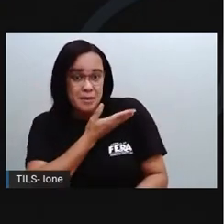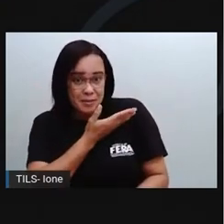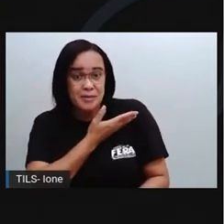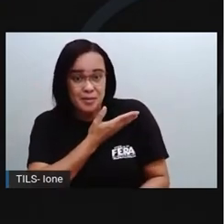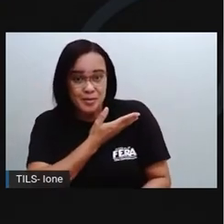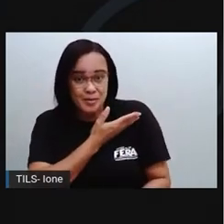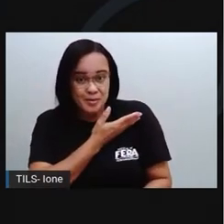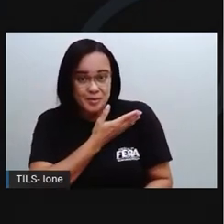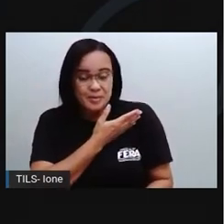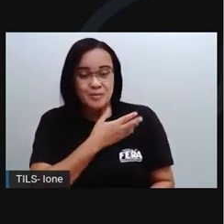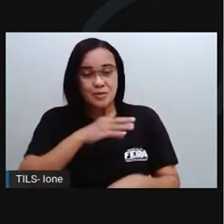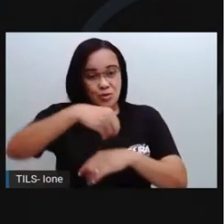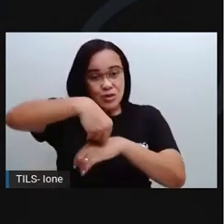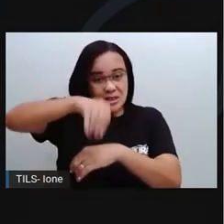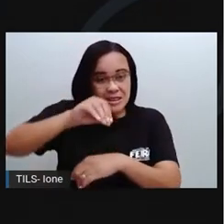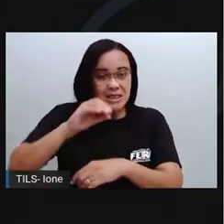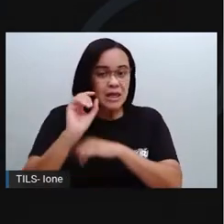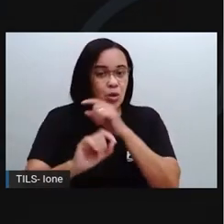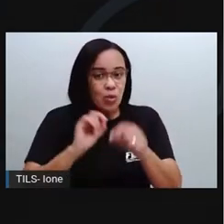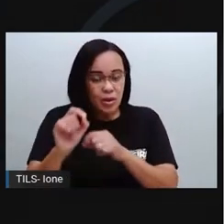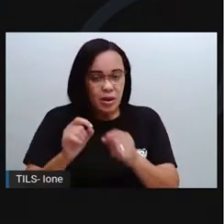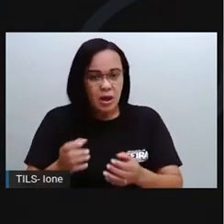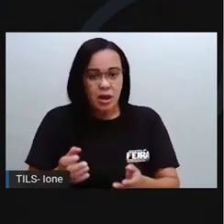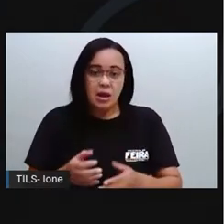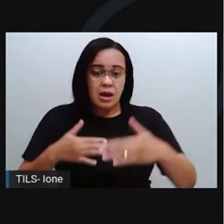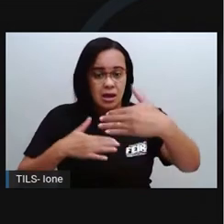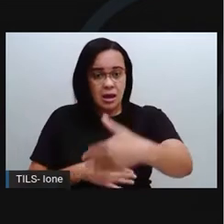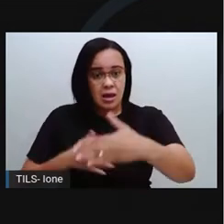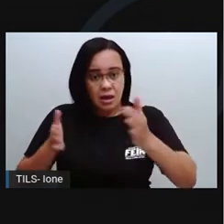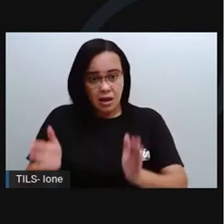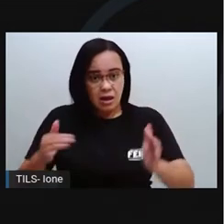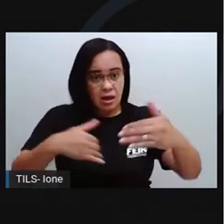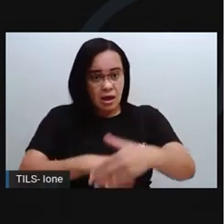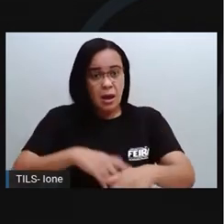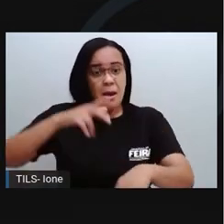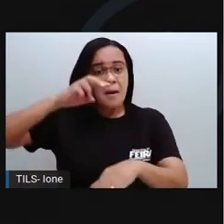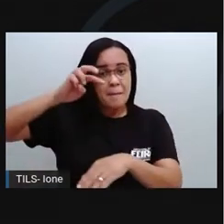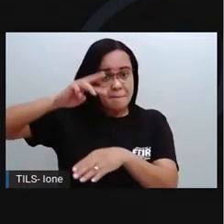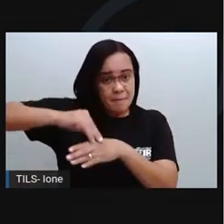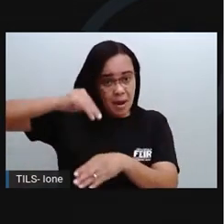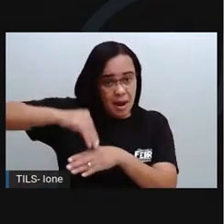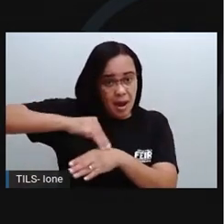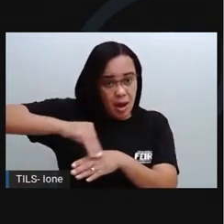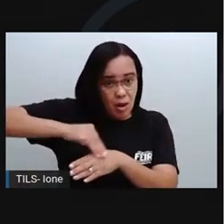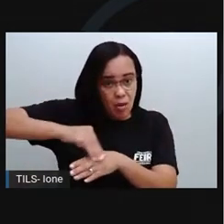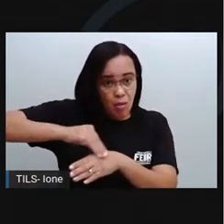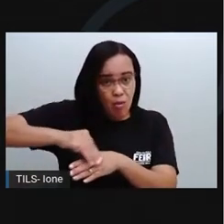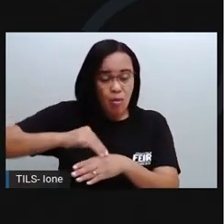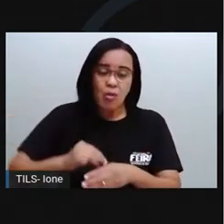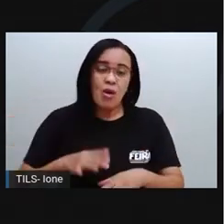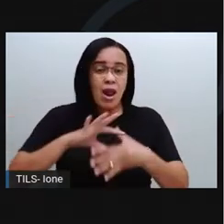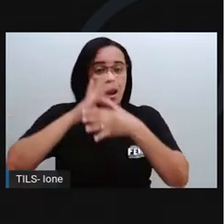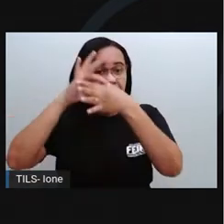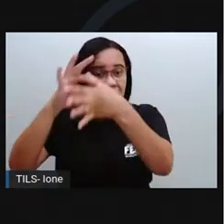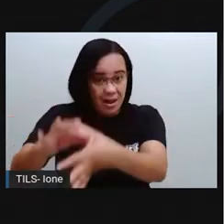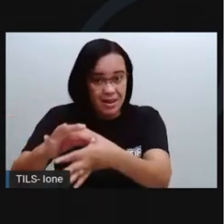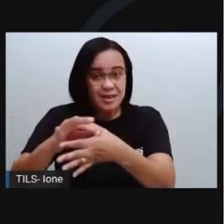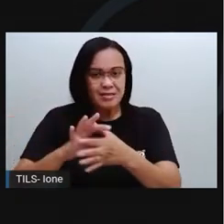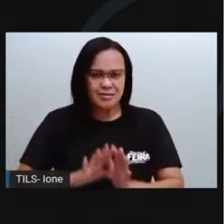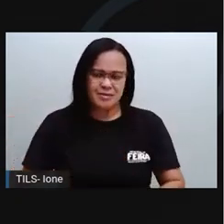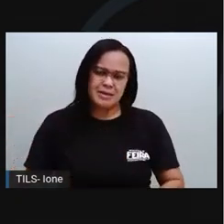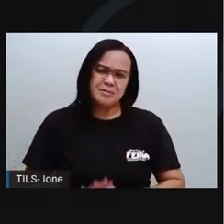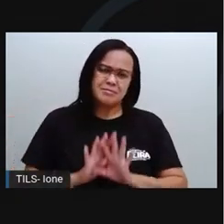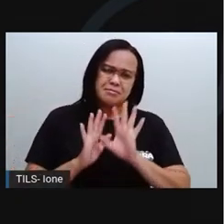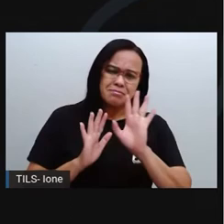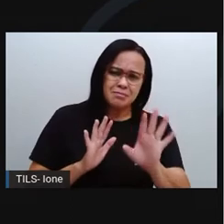Outra dica é levar as compras para casa em caixas de papelão. Mas, e quando não tem jeito de recusar a sacola plástica descartável?